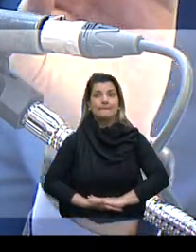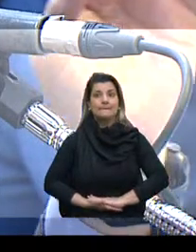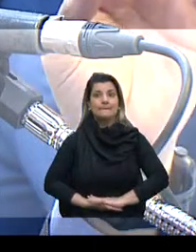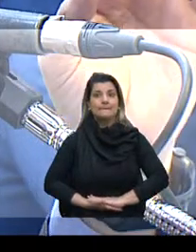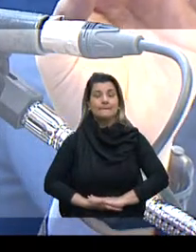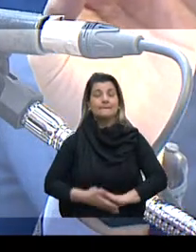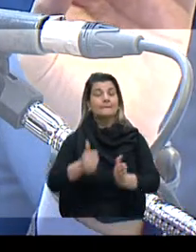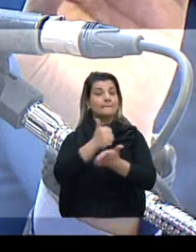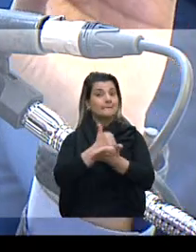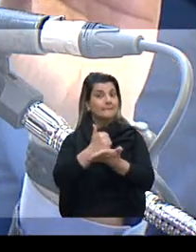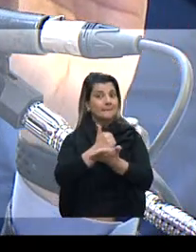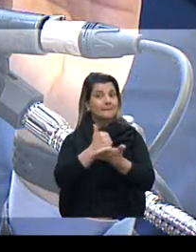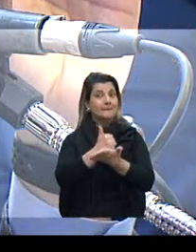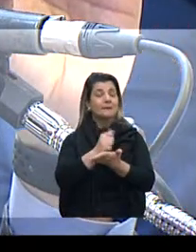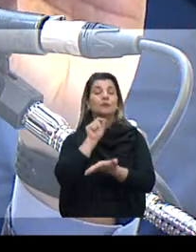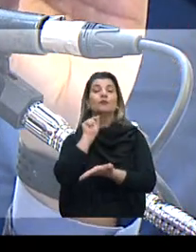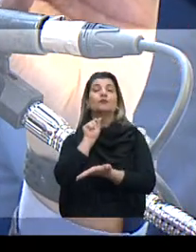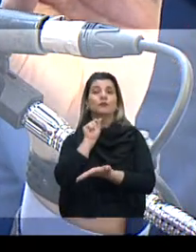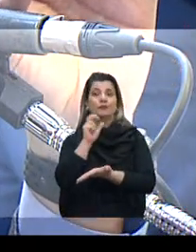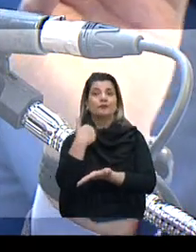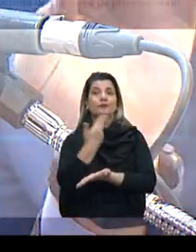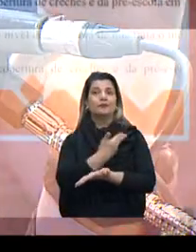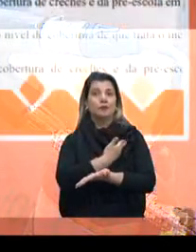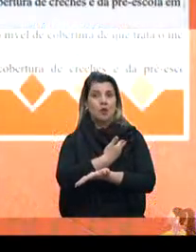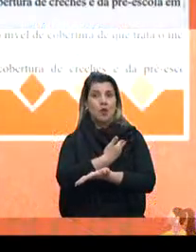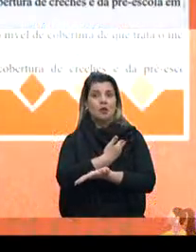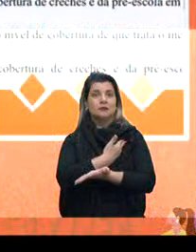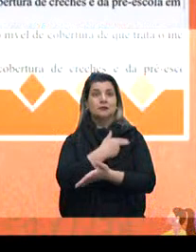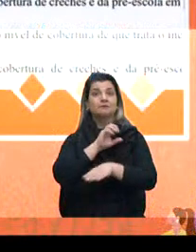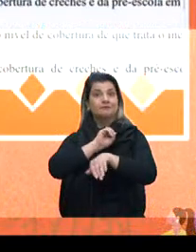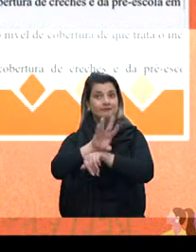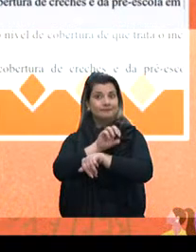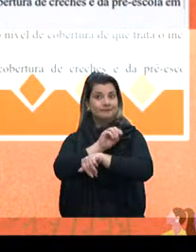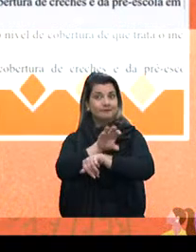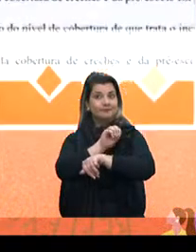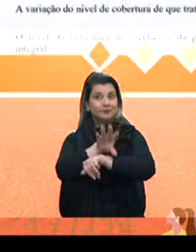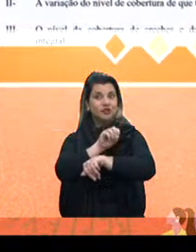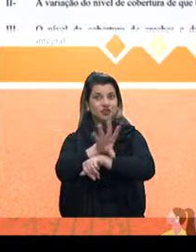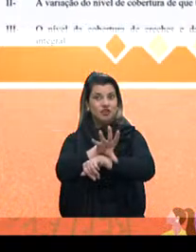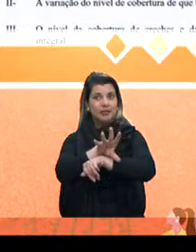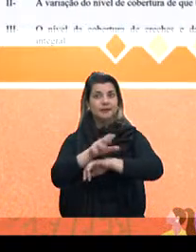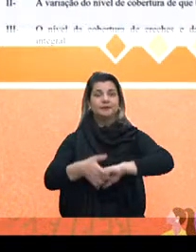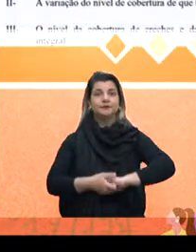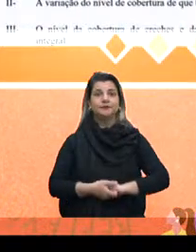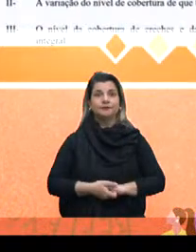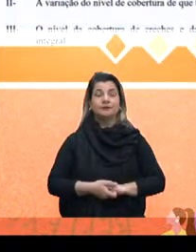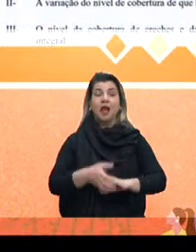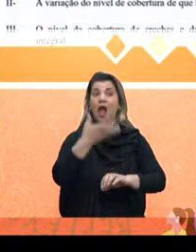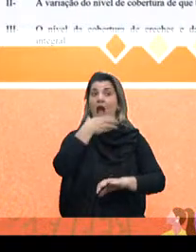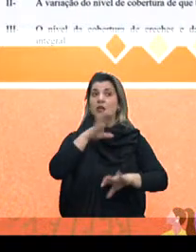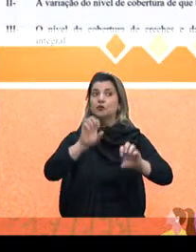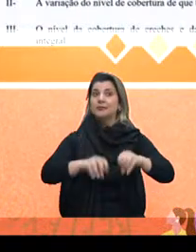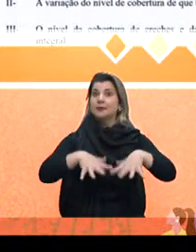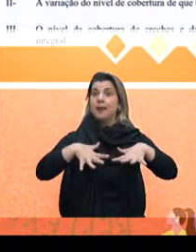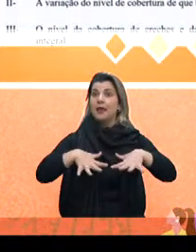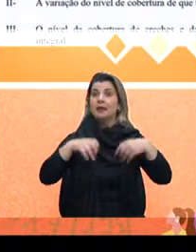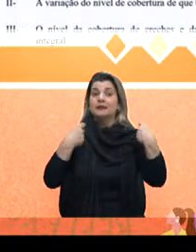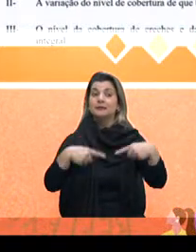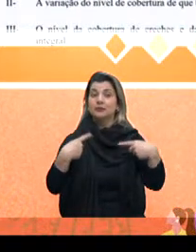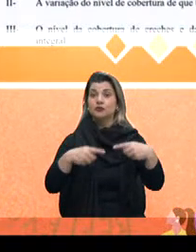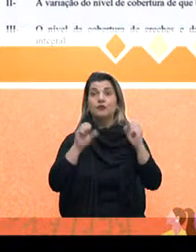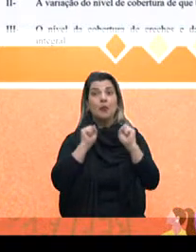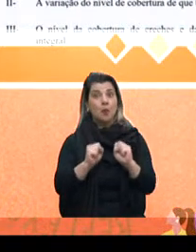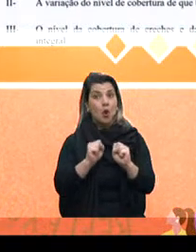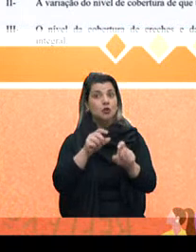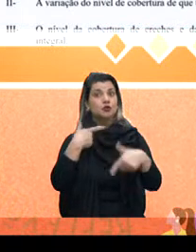Então, basicamente, o que a gente está, a gente também sugere, acho que a Assembleia Legislativa pode trabalhar também nesse assunto,